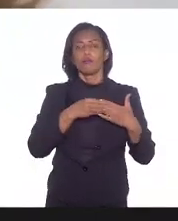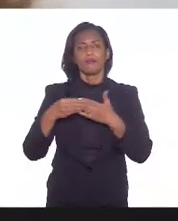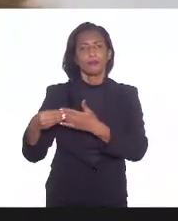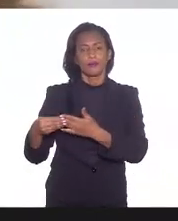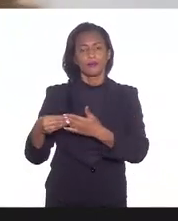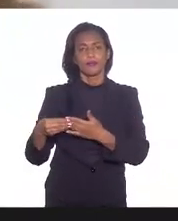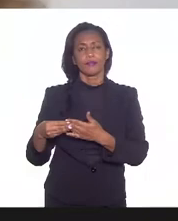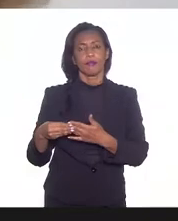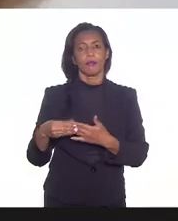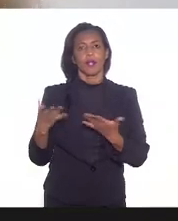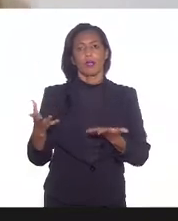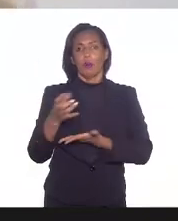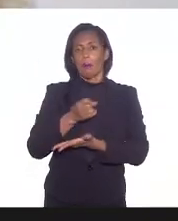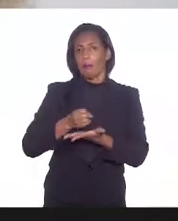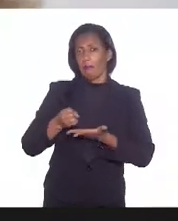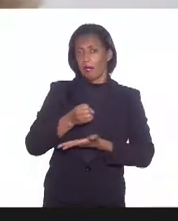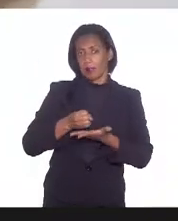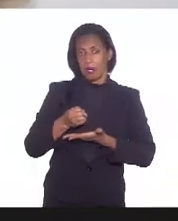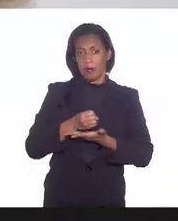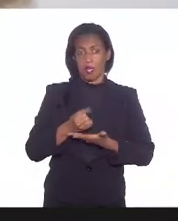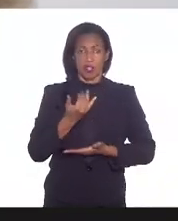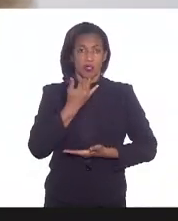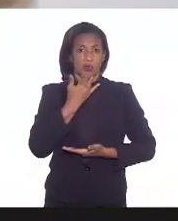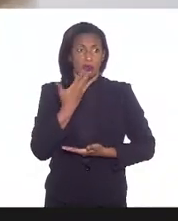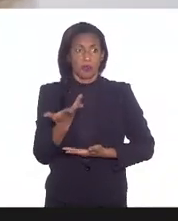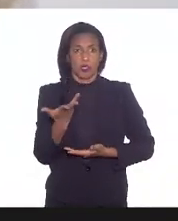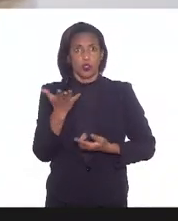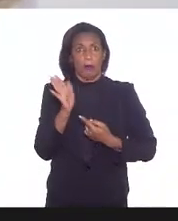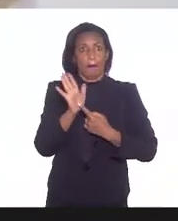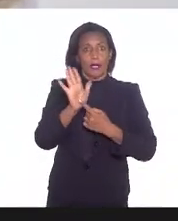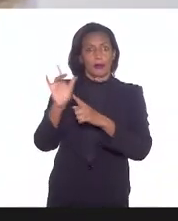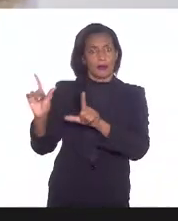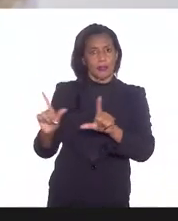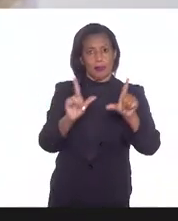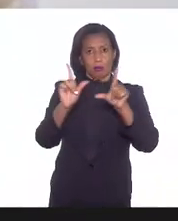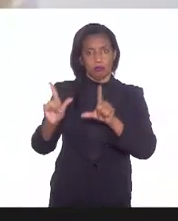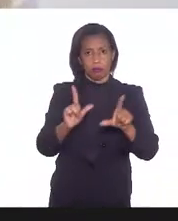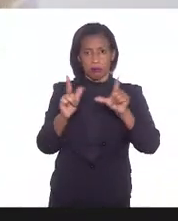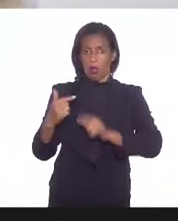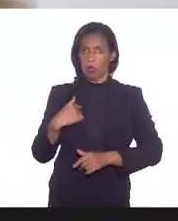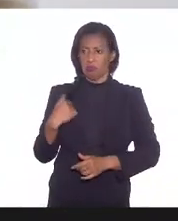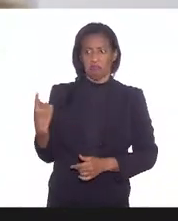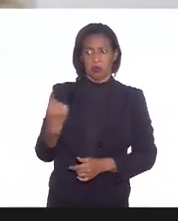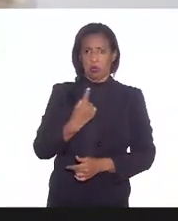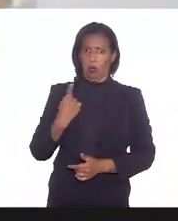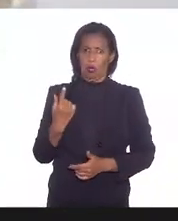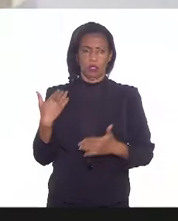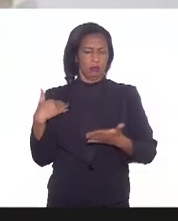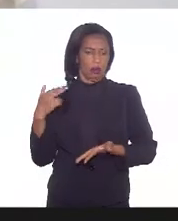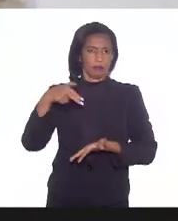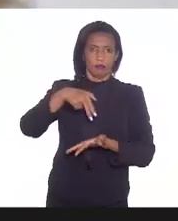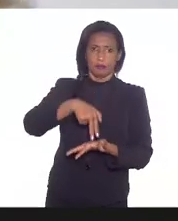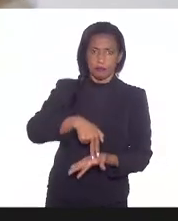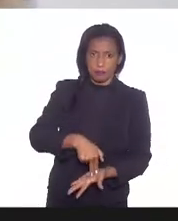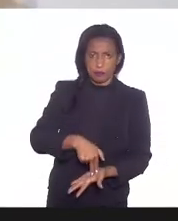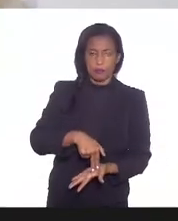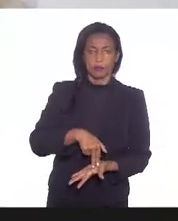Então, basicamente, era isso, não foi pedido uma apresentação da nossa parte, a gente veio mesmo por